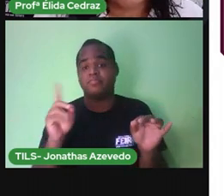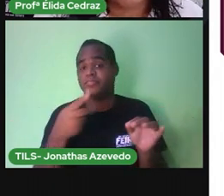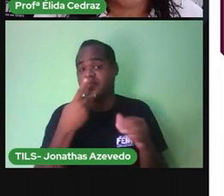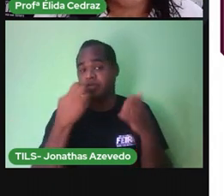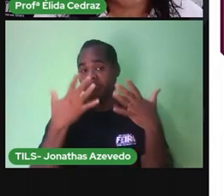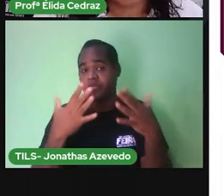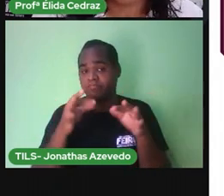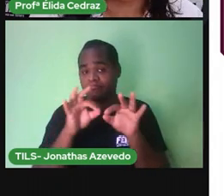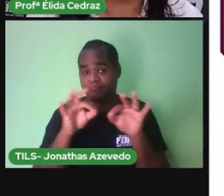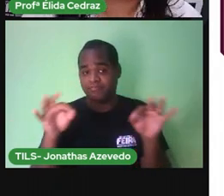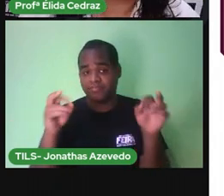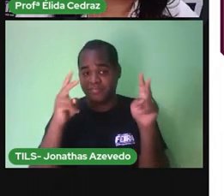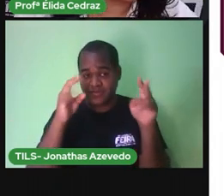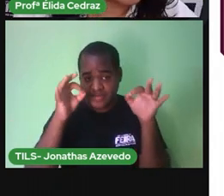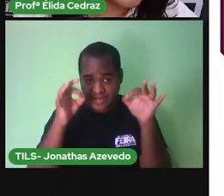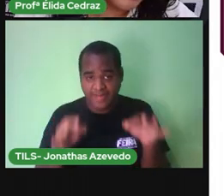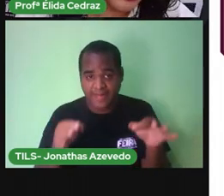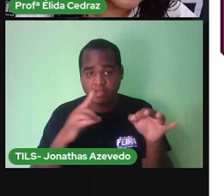exata